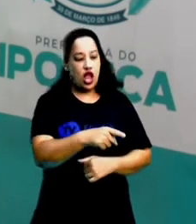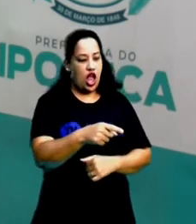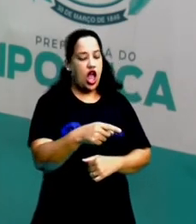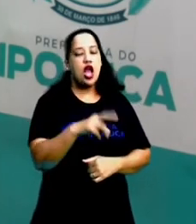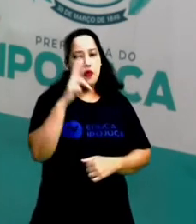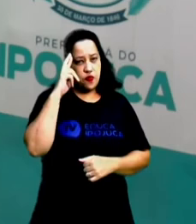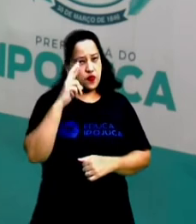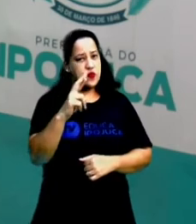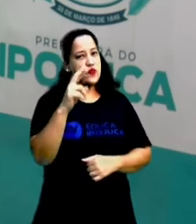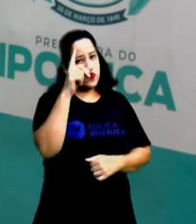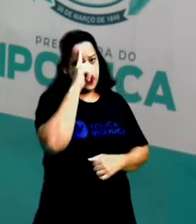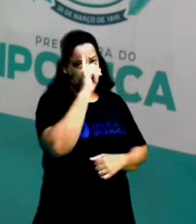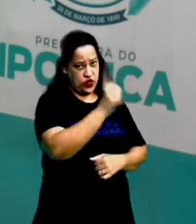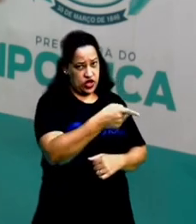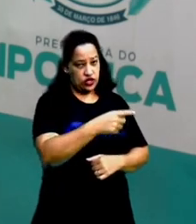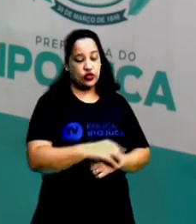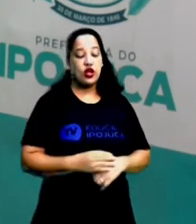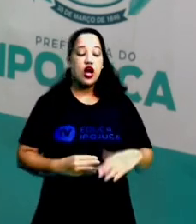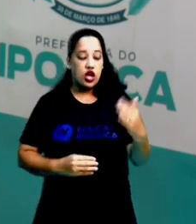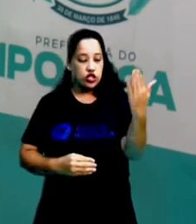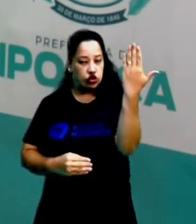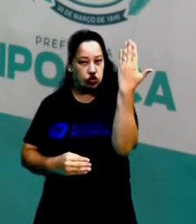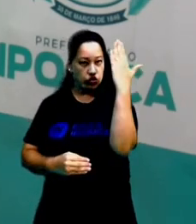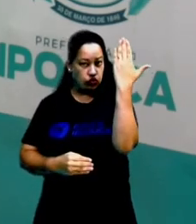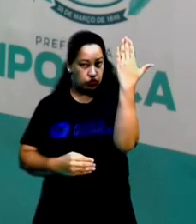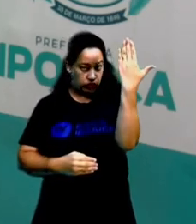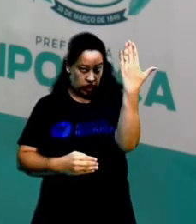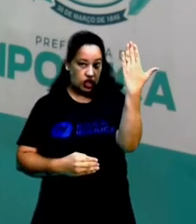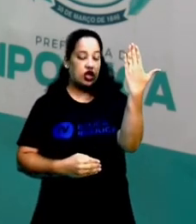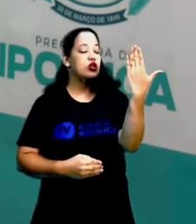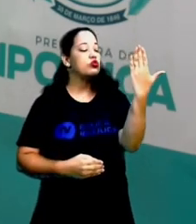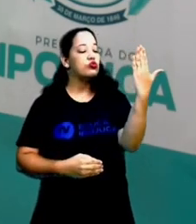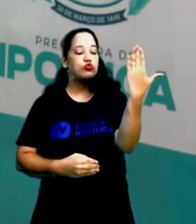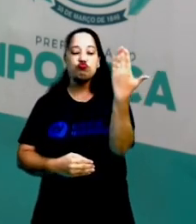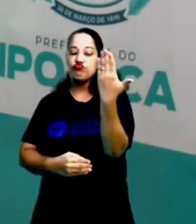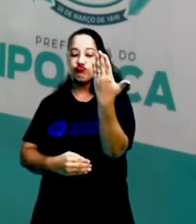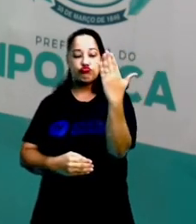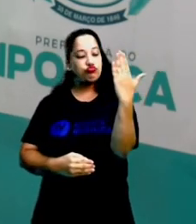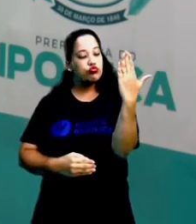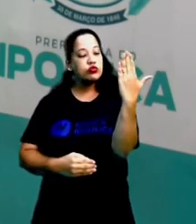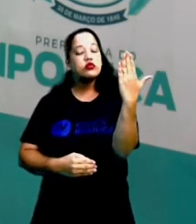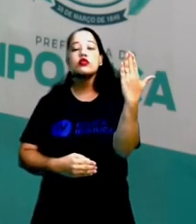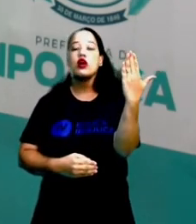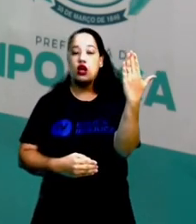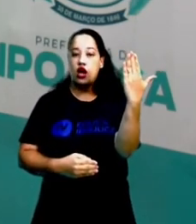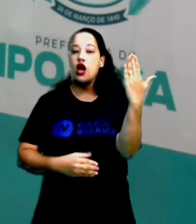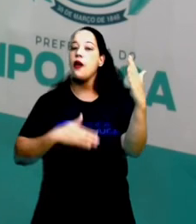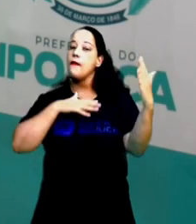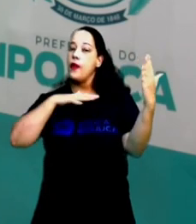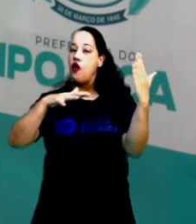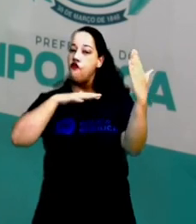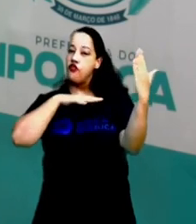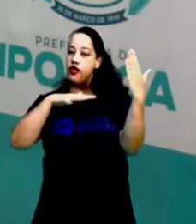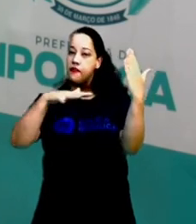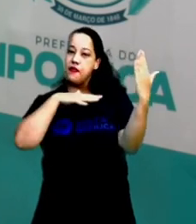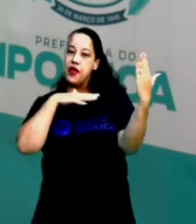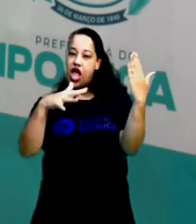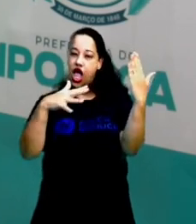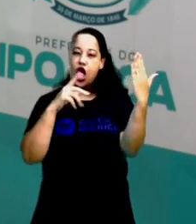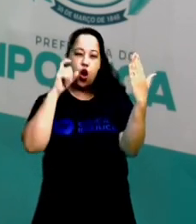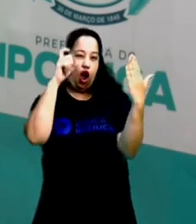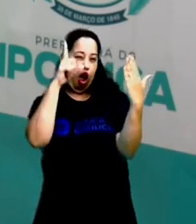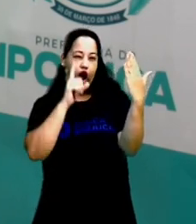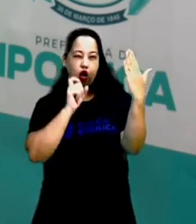Você irá pegar um espelho, irá ficar na frente do espelho, irá fazer movimentos, fazer